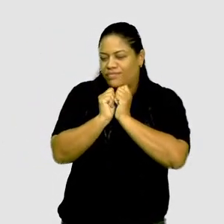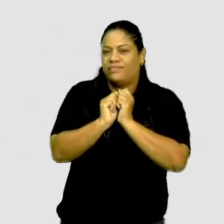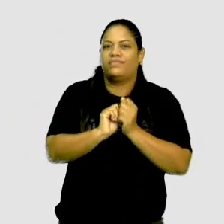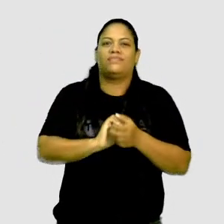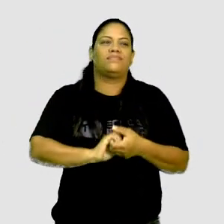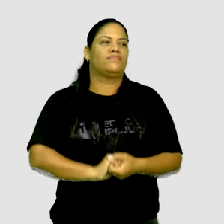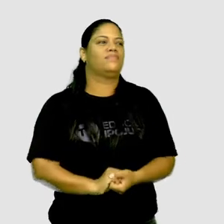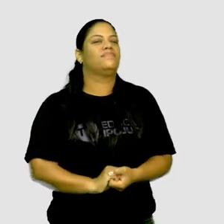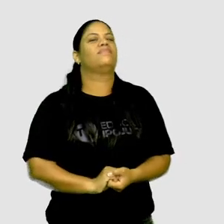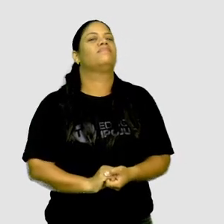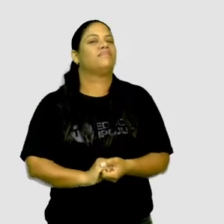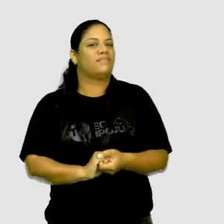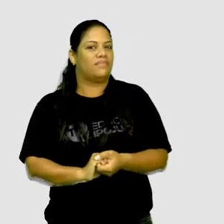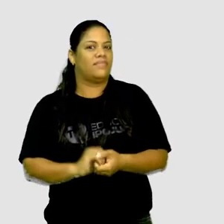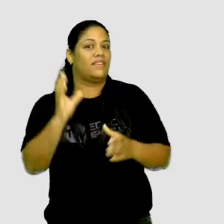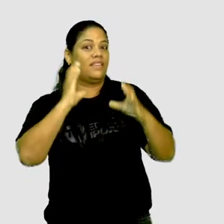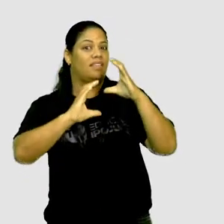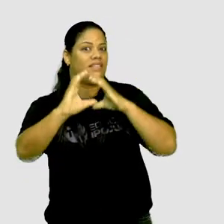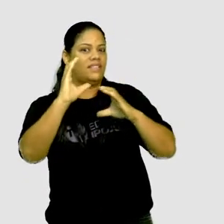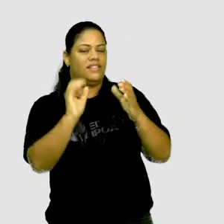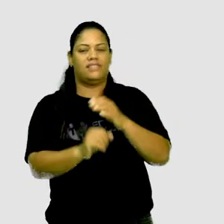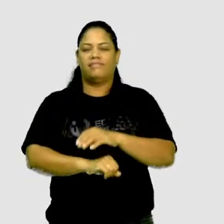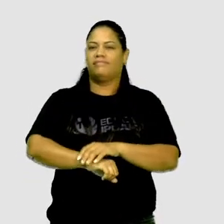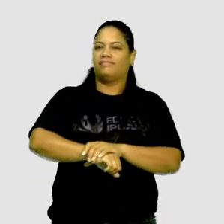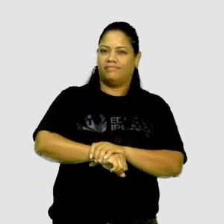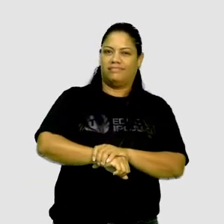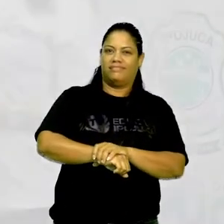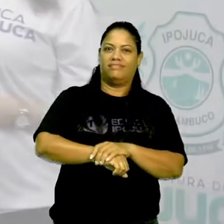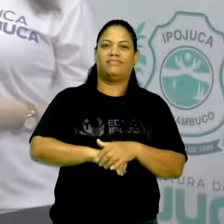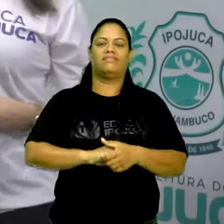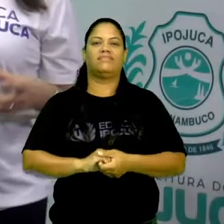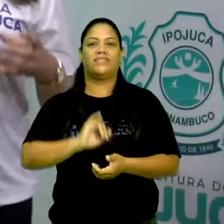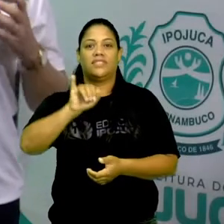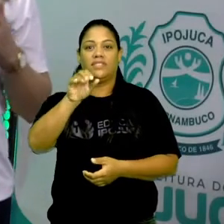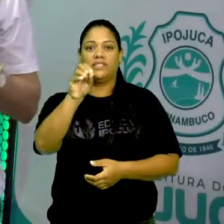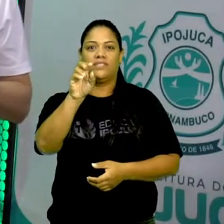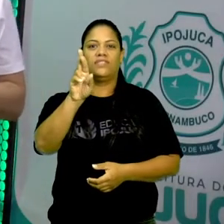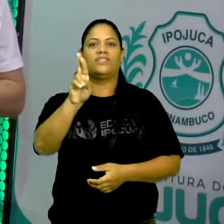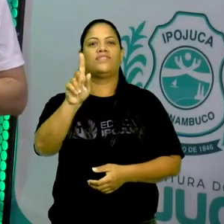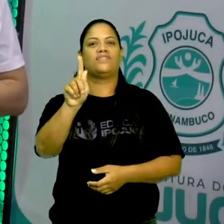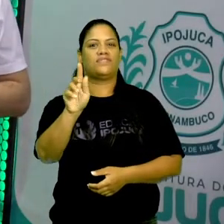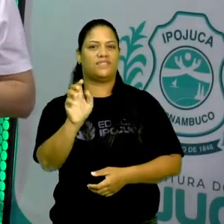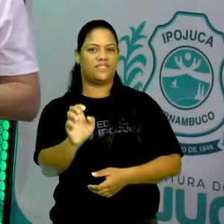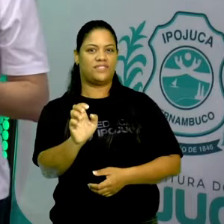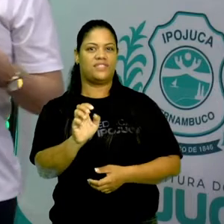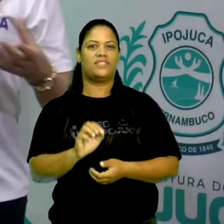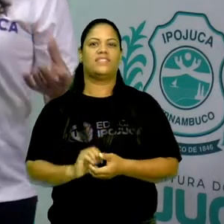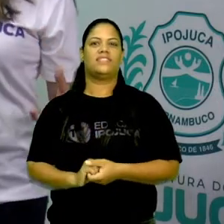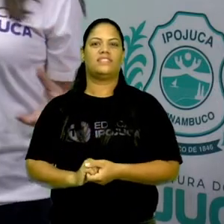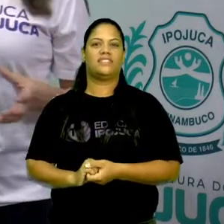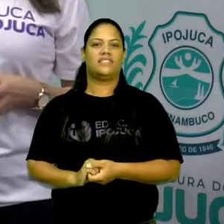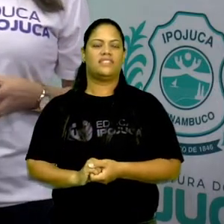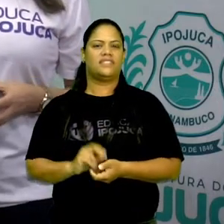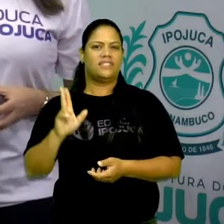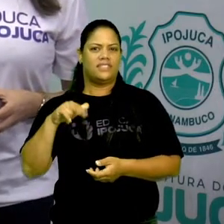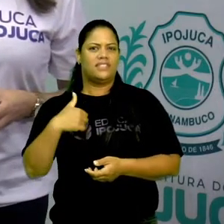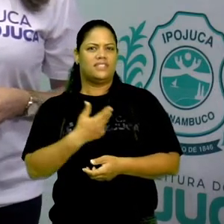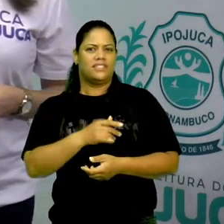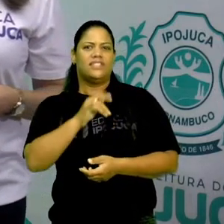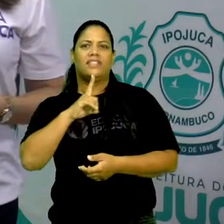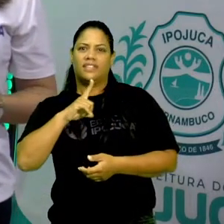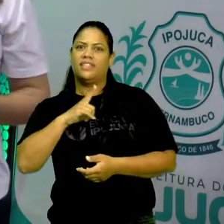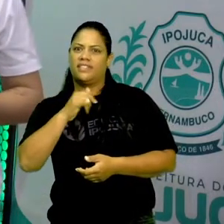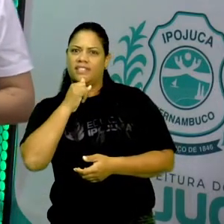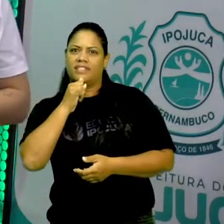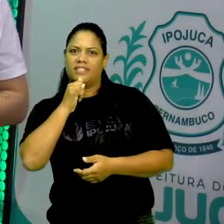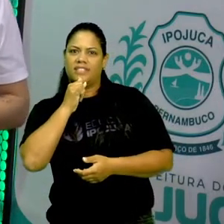aí, um trecho da canção Monalisa, de Jorge Versílio. Então, olha só, gente. E aí, nós temos aí um outro exemplo